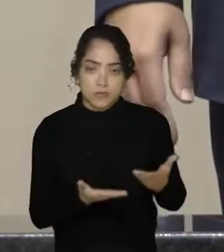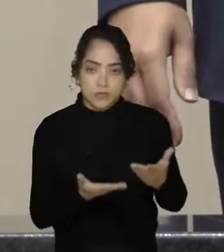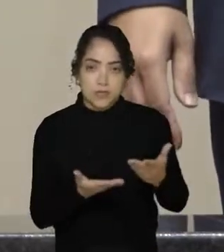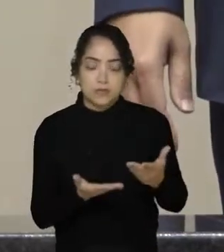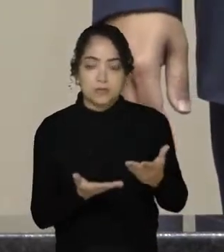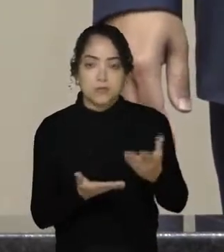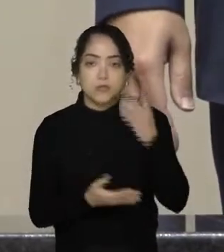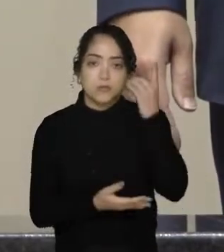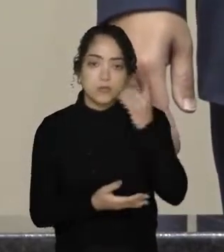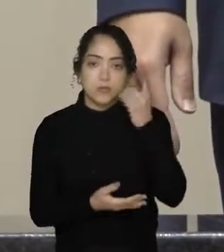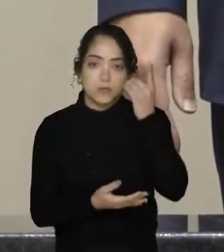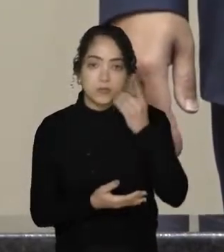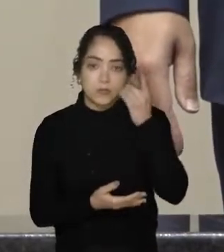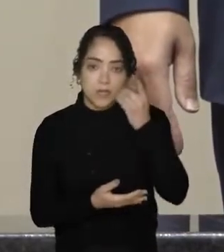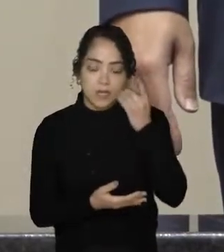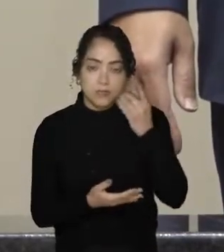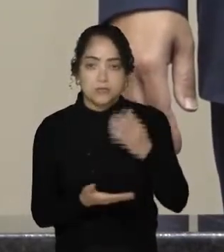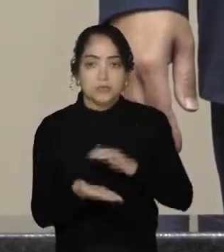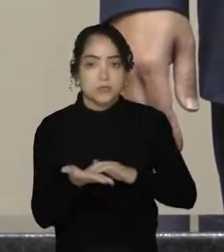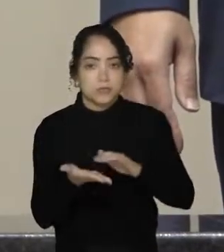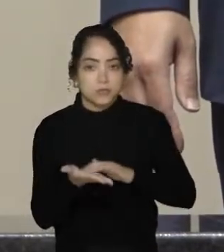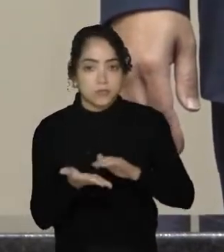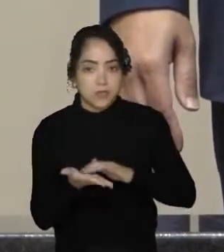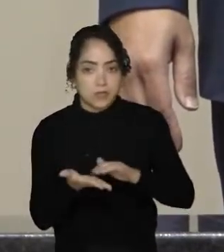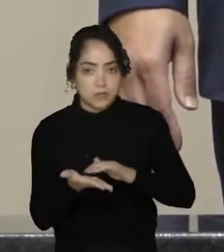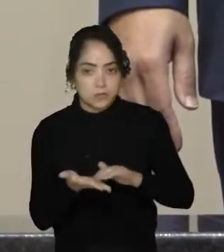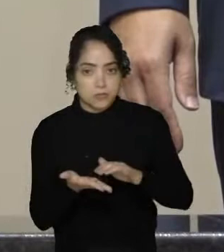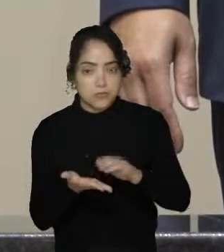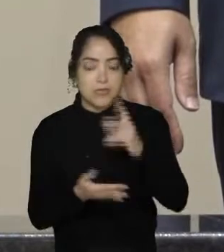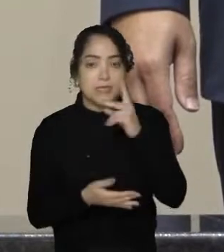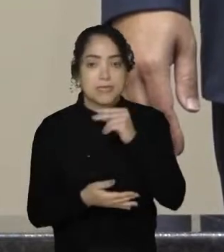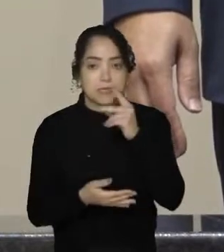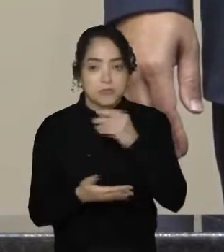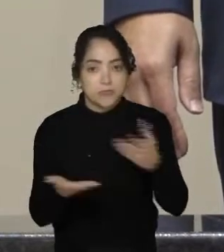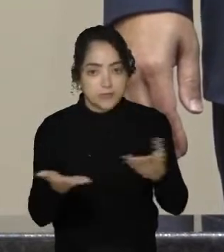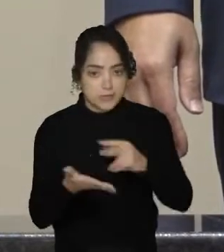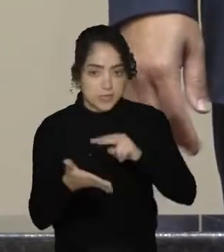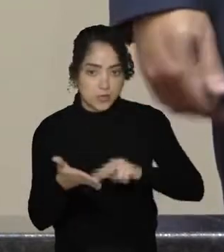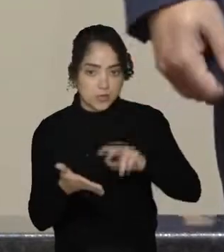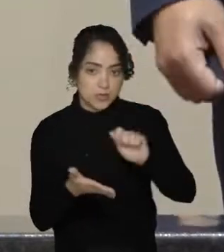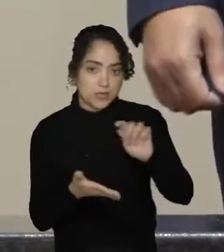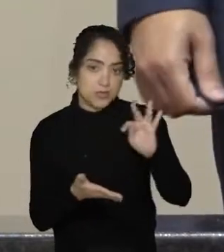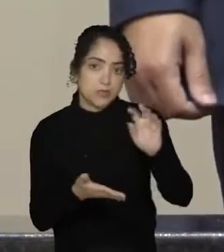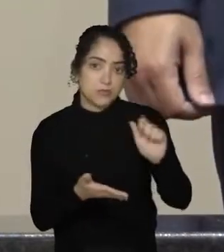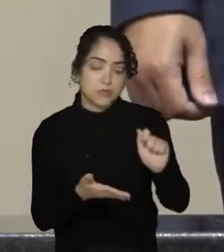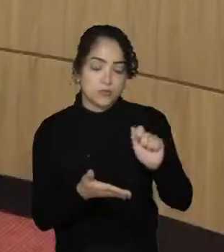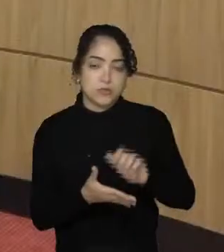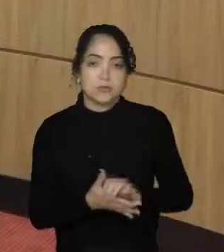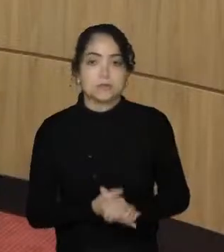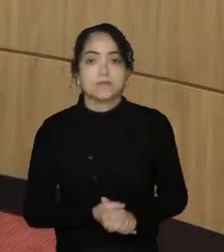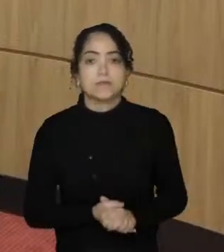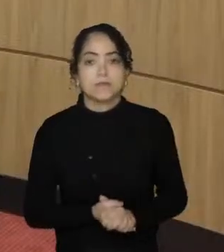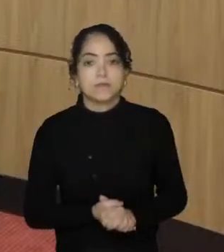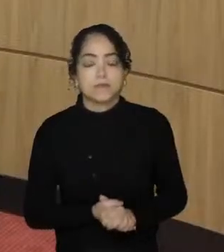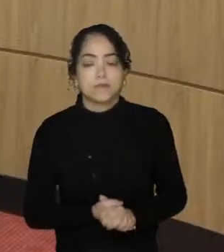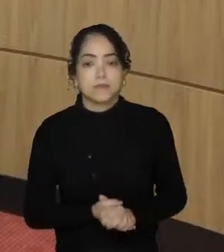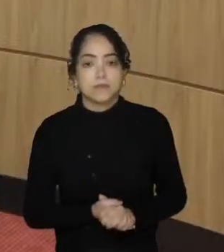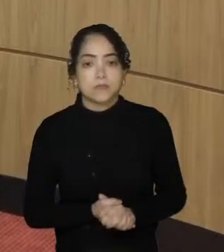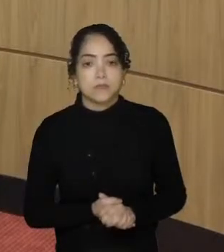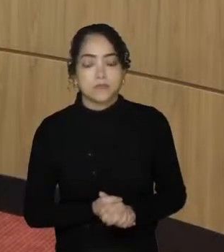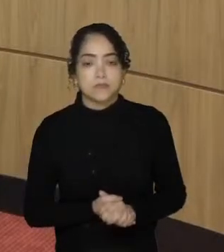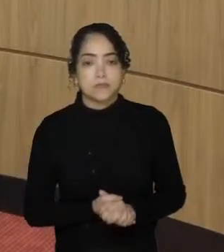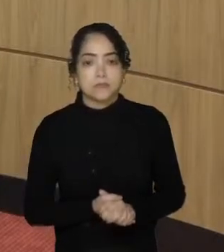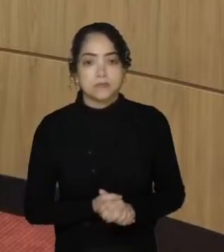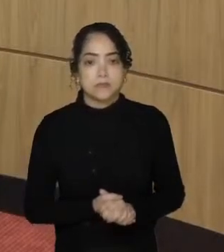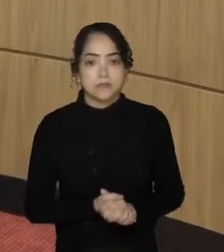o secretário-deputado Kennedy Nunes para proceder à leitura da ata.